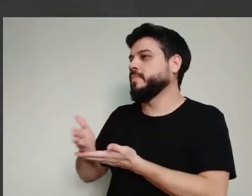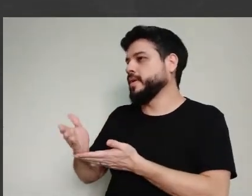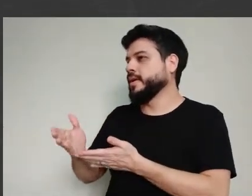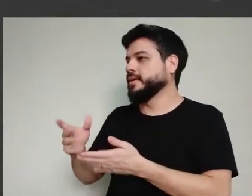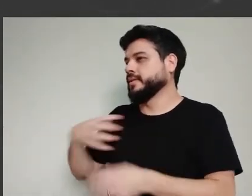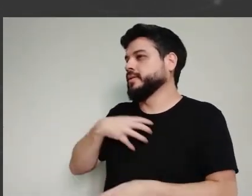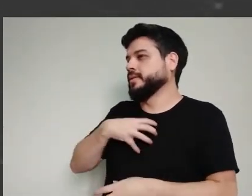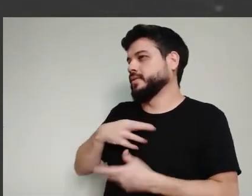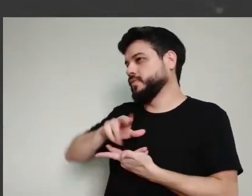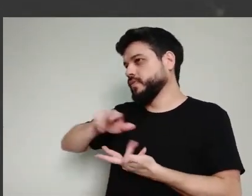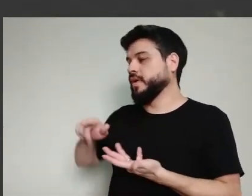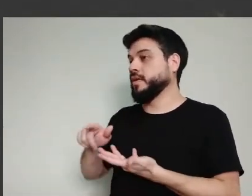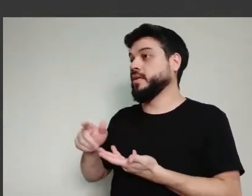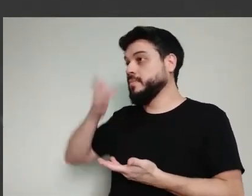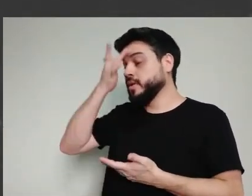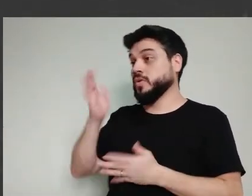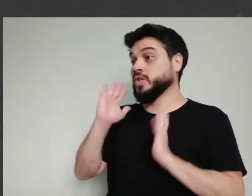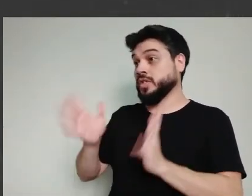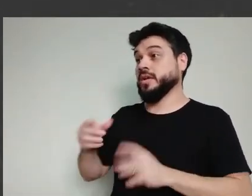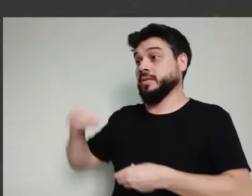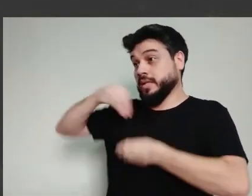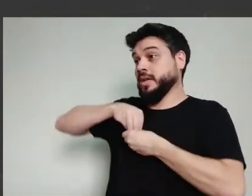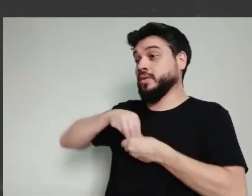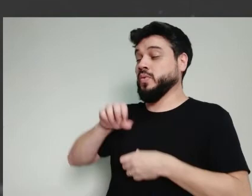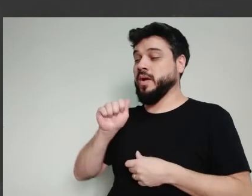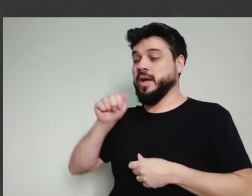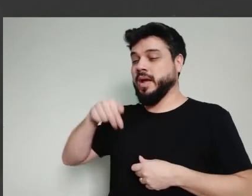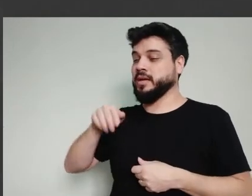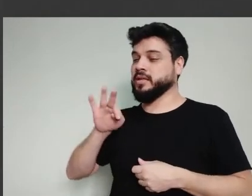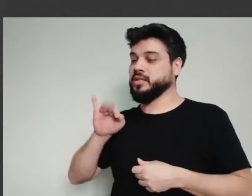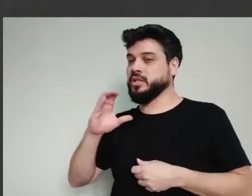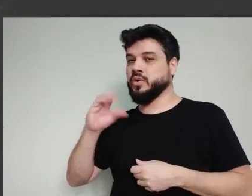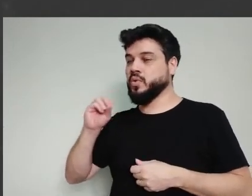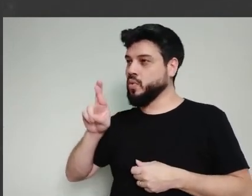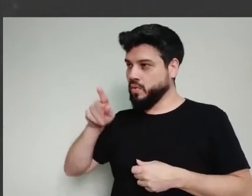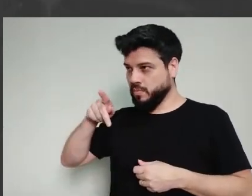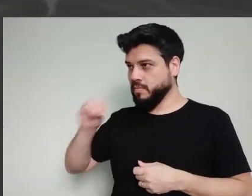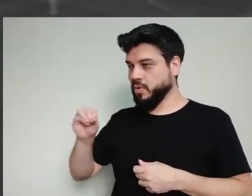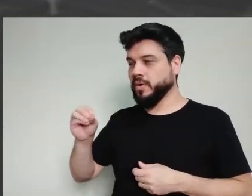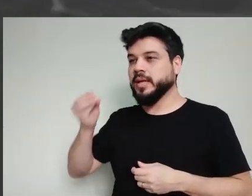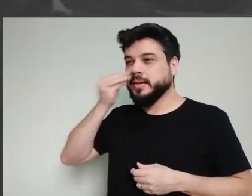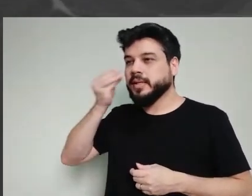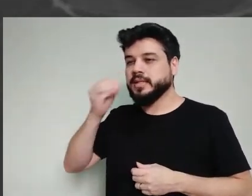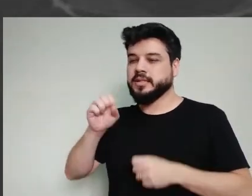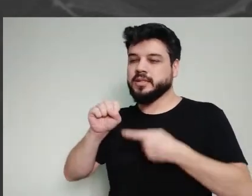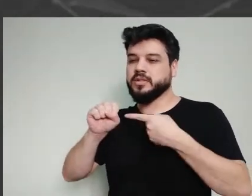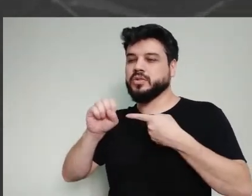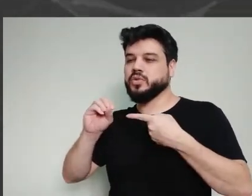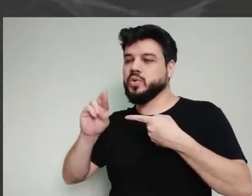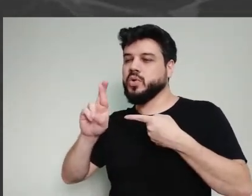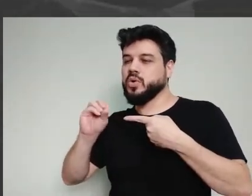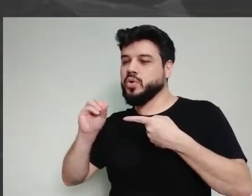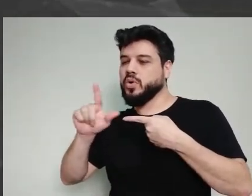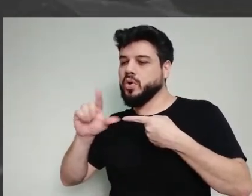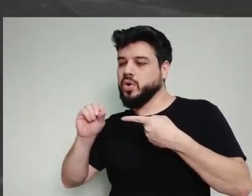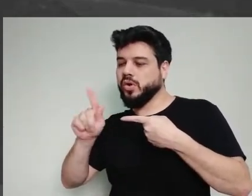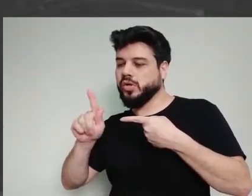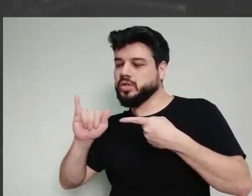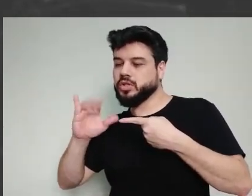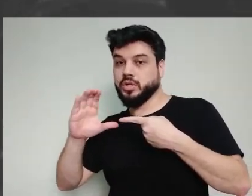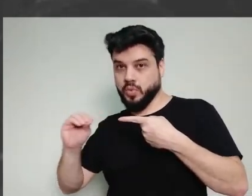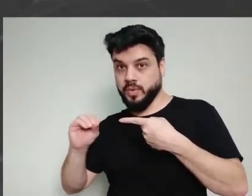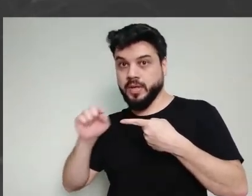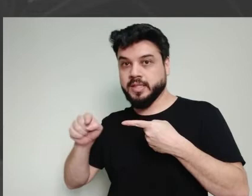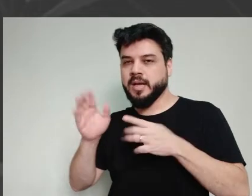sintomas. Então, a pessoa já tem produção de anticorpos, então você tem como fazer os testes sorológicos. Então, com esses testes sorológicos, nós temos